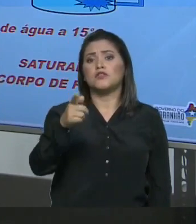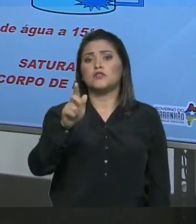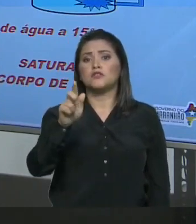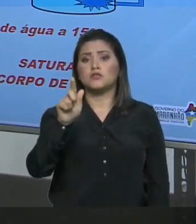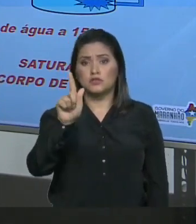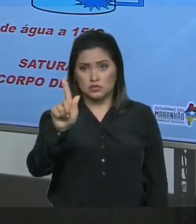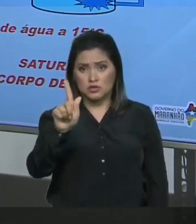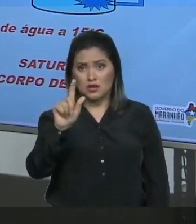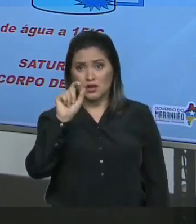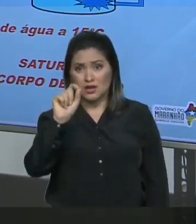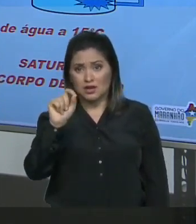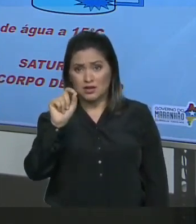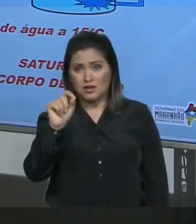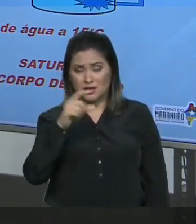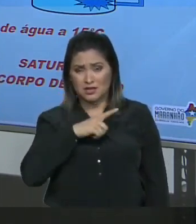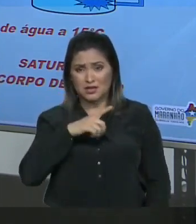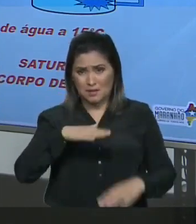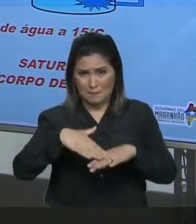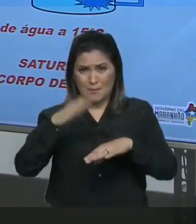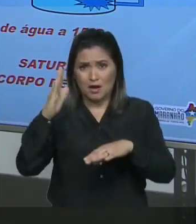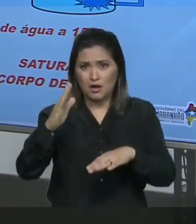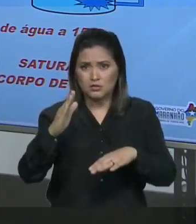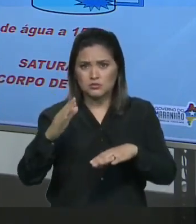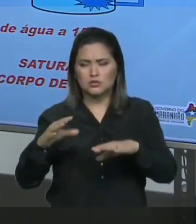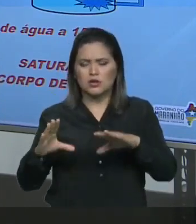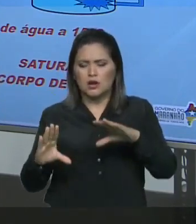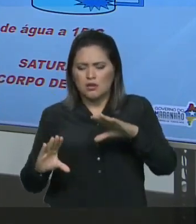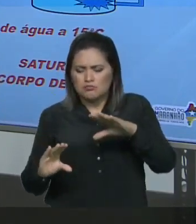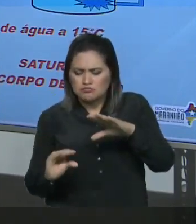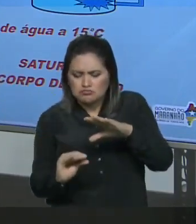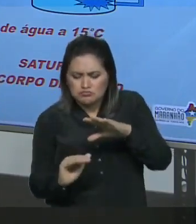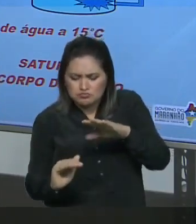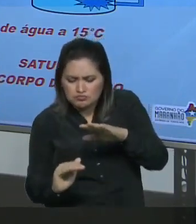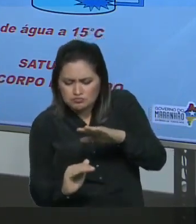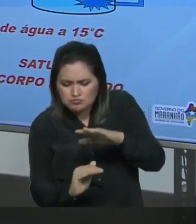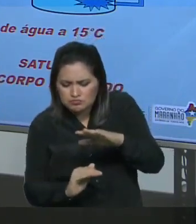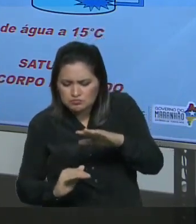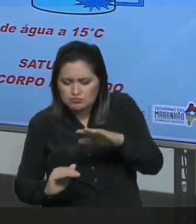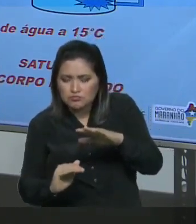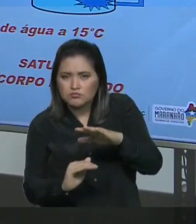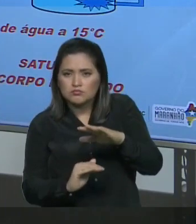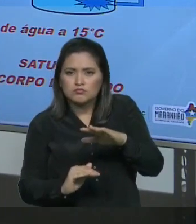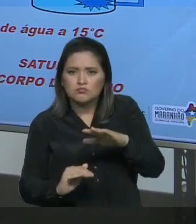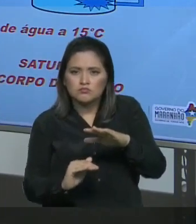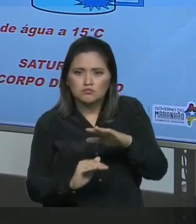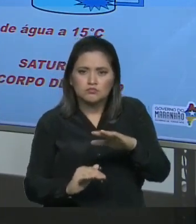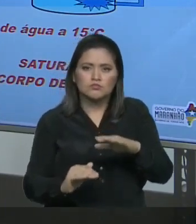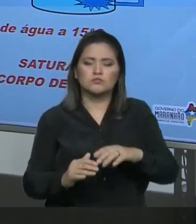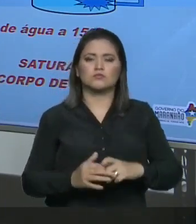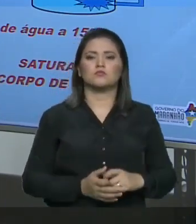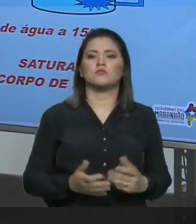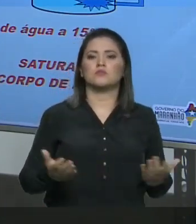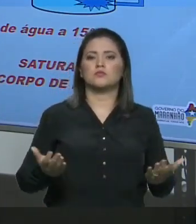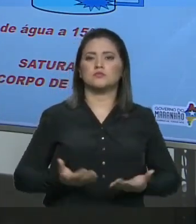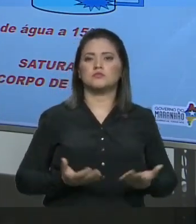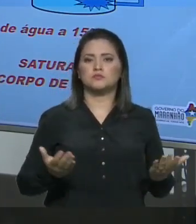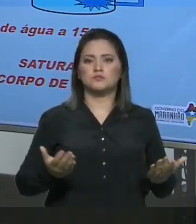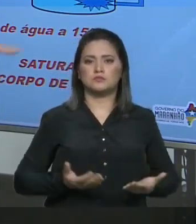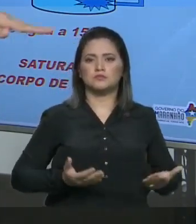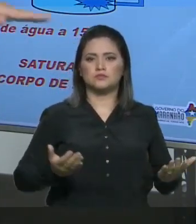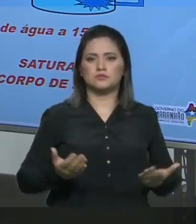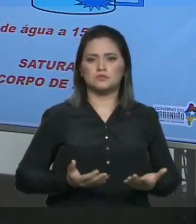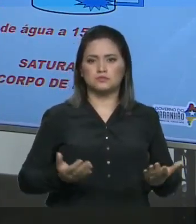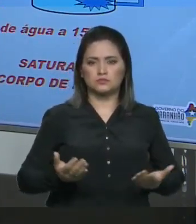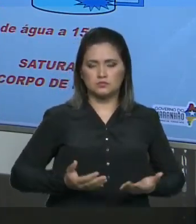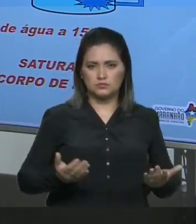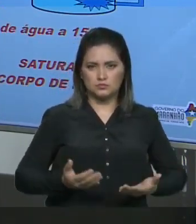fundo Então a solução Aqui neste momento Colocando 400 gramas De sal de cozinha Ok Em mil gramas de água